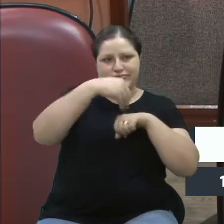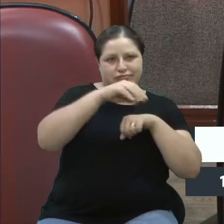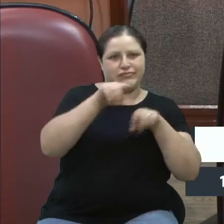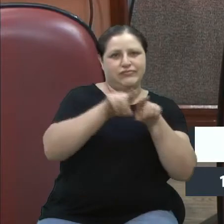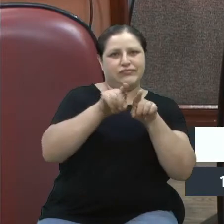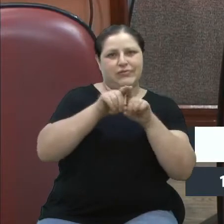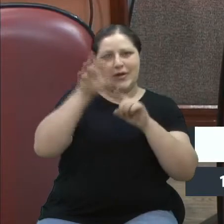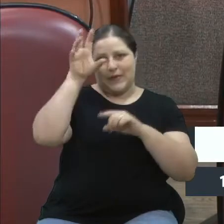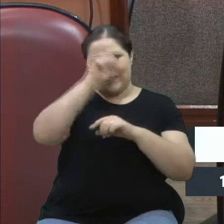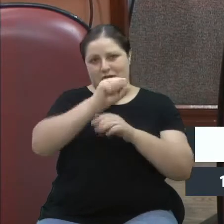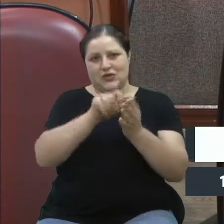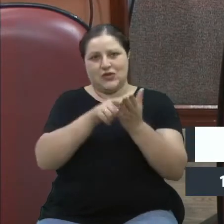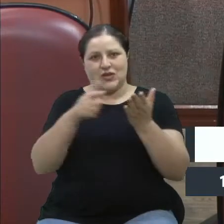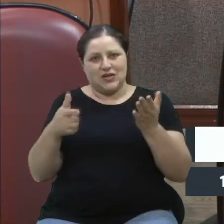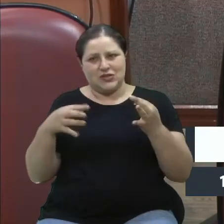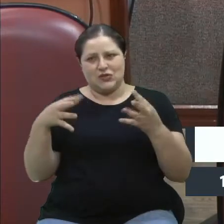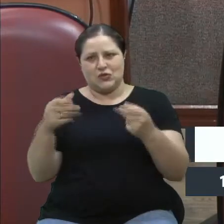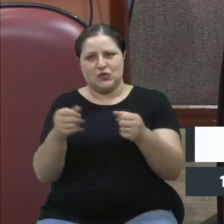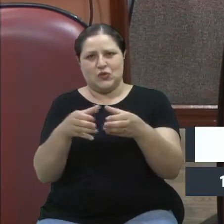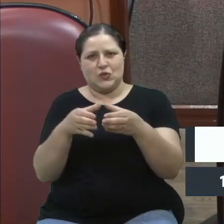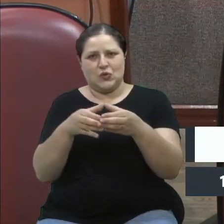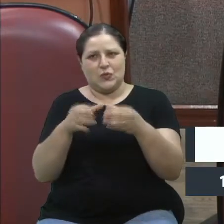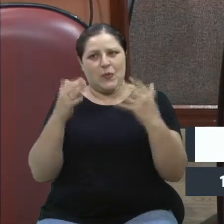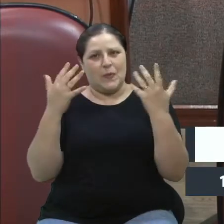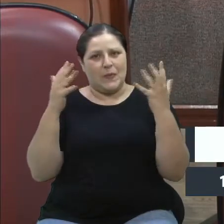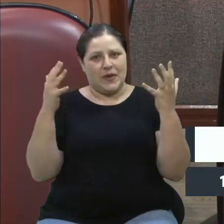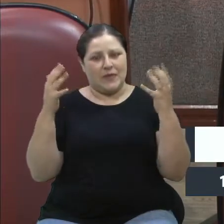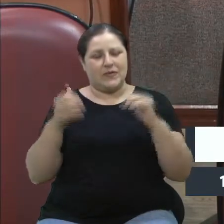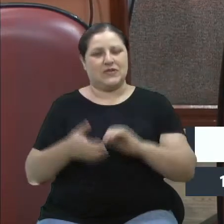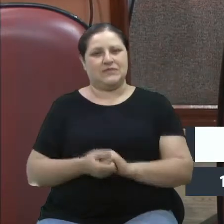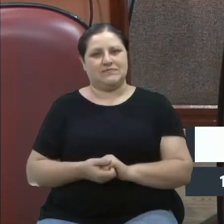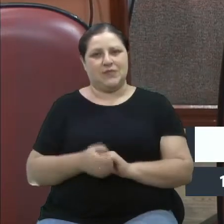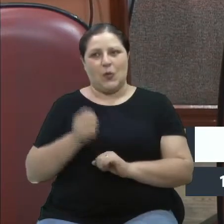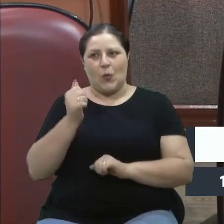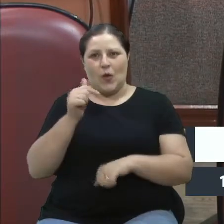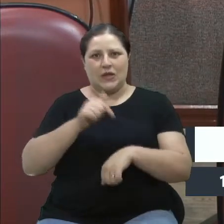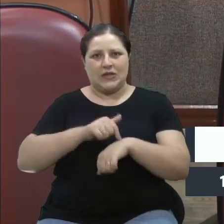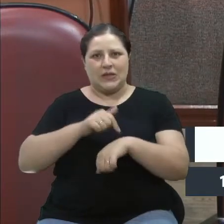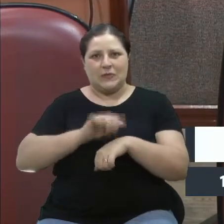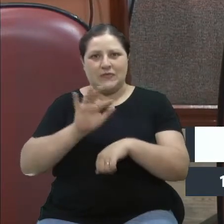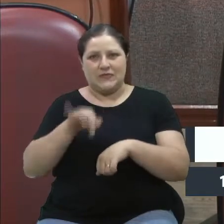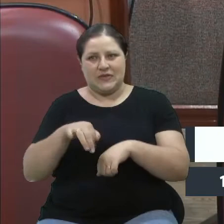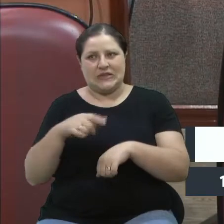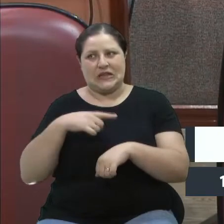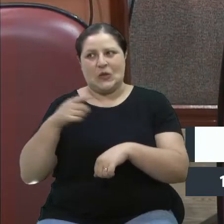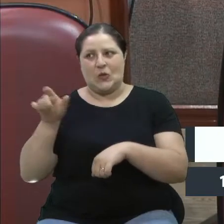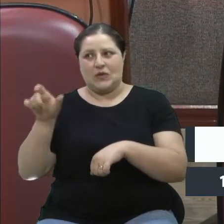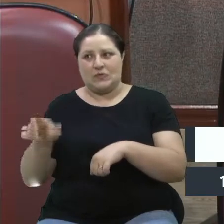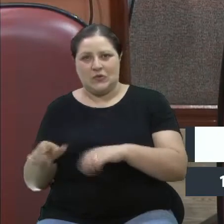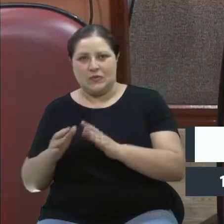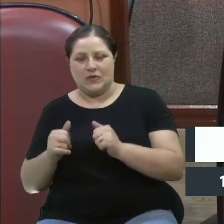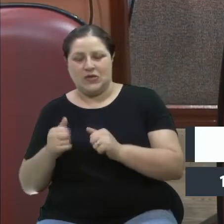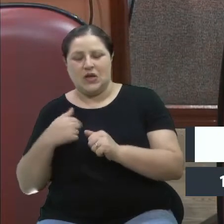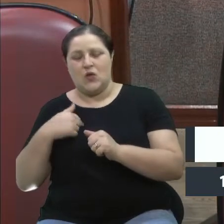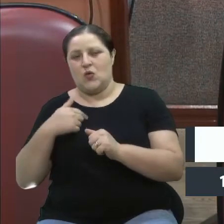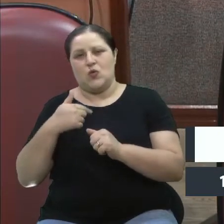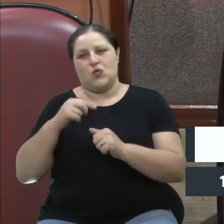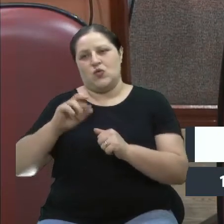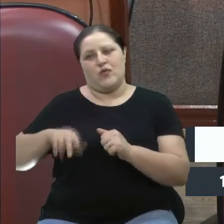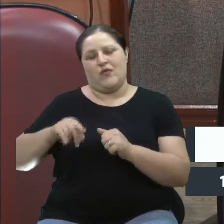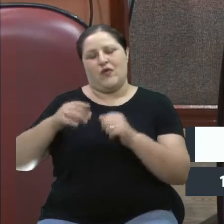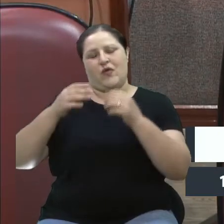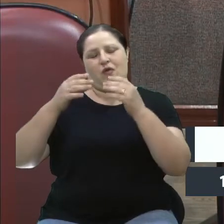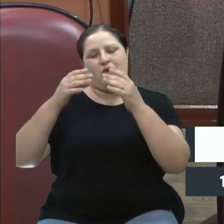toda do Jornal do Almoço, os nossos parabéns. E eu sei que eu estou quase encerrando o tempo e tem mais uma solicitação, então eu não vou explicar muito,